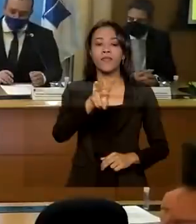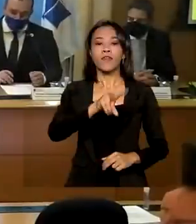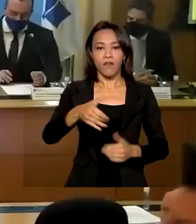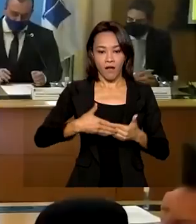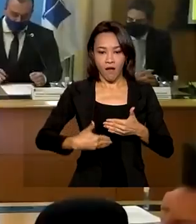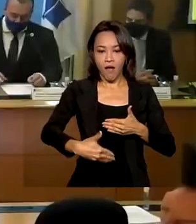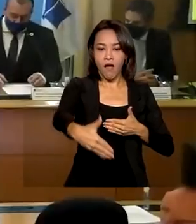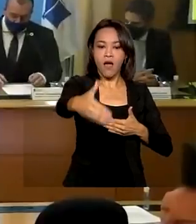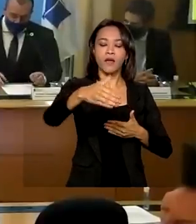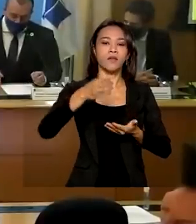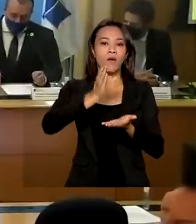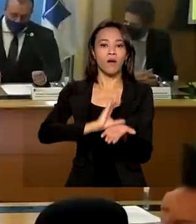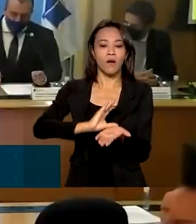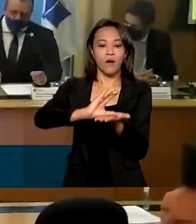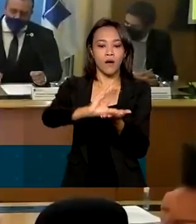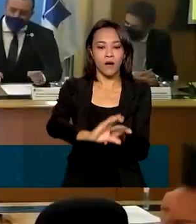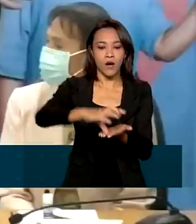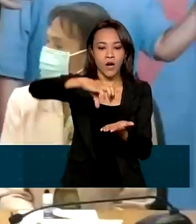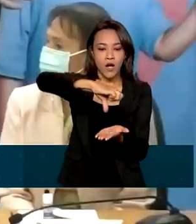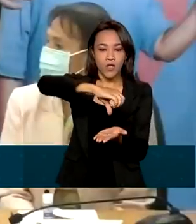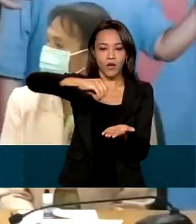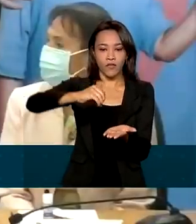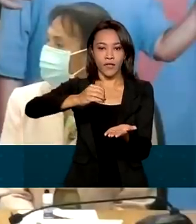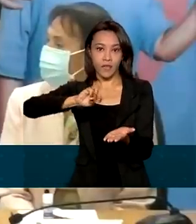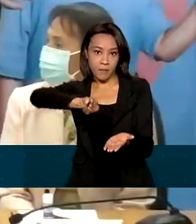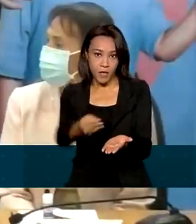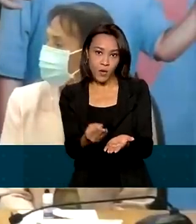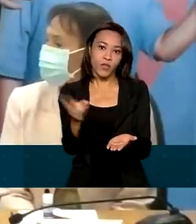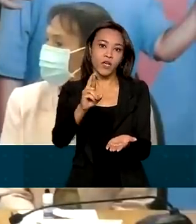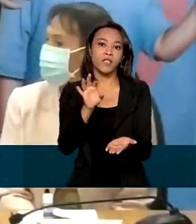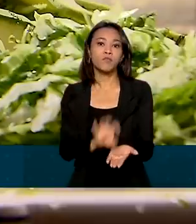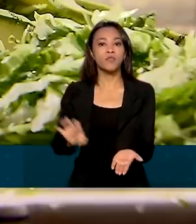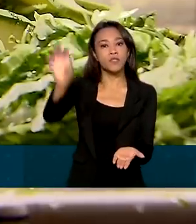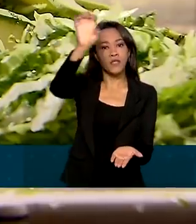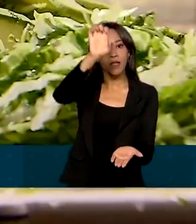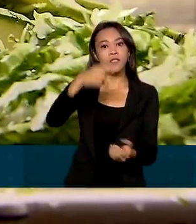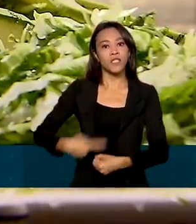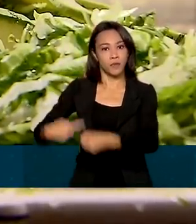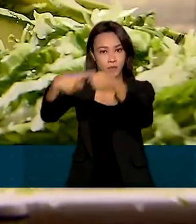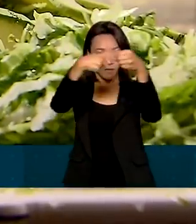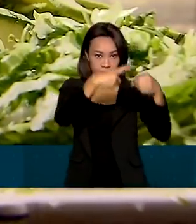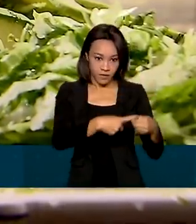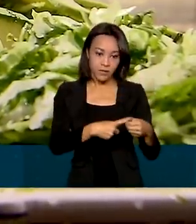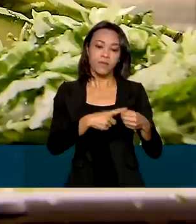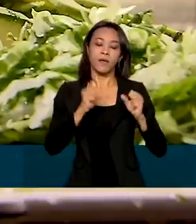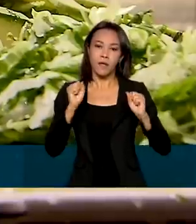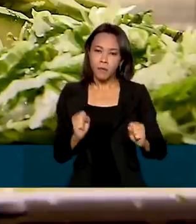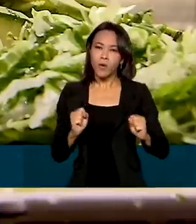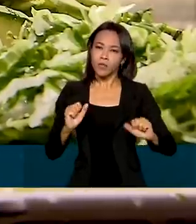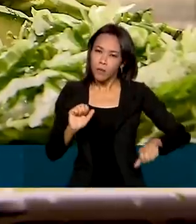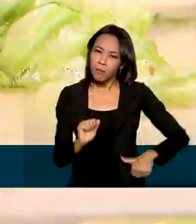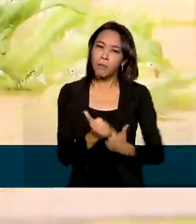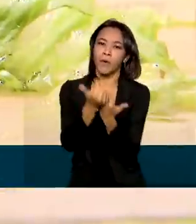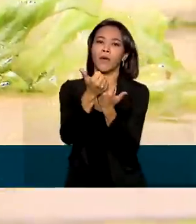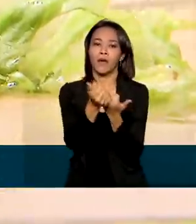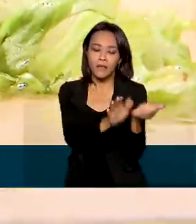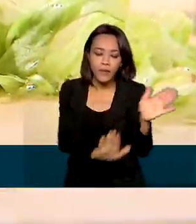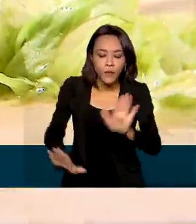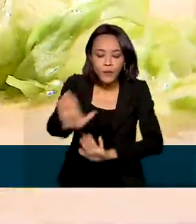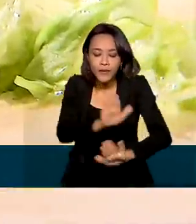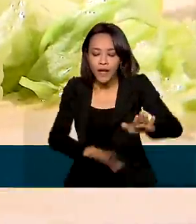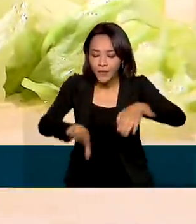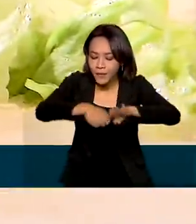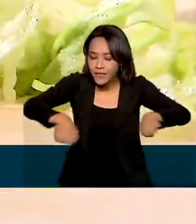repassados R$ 90 milhões a estados e municípios para que possam fortalecer o cuidado e a